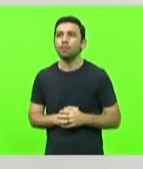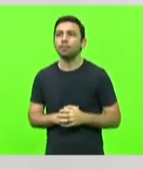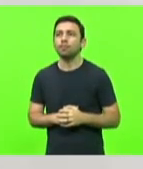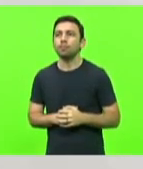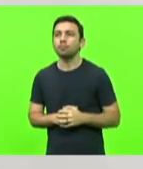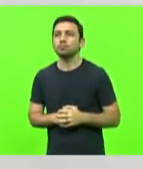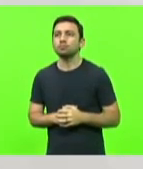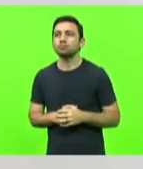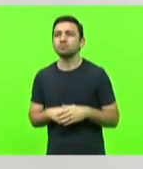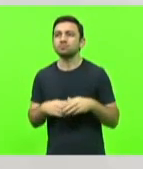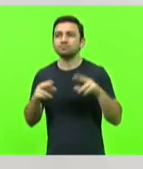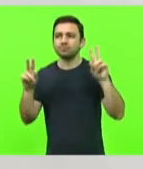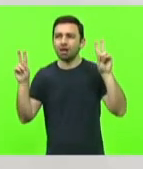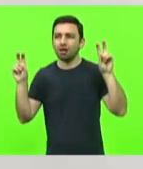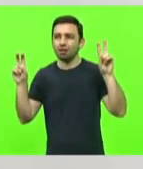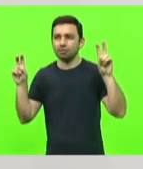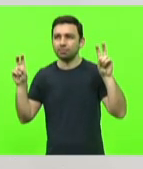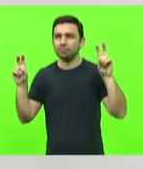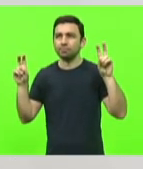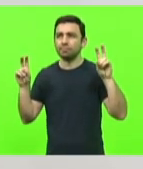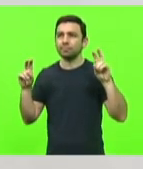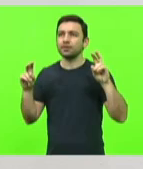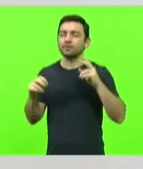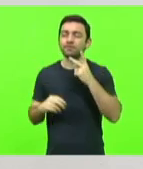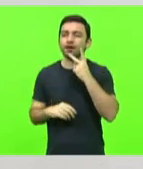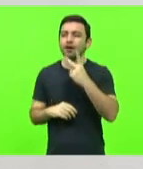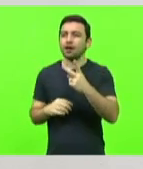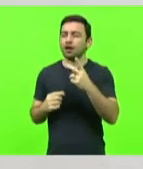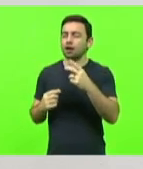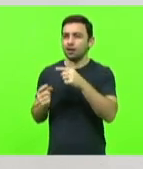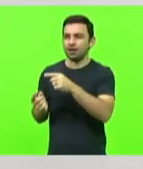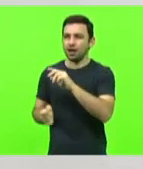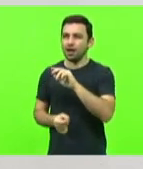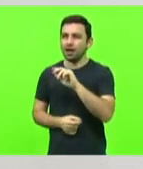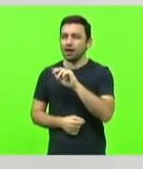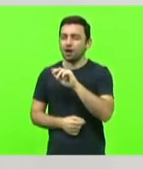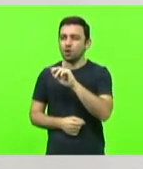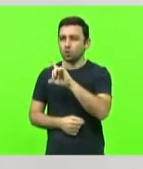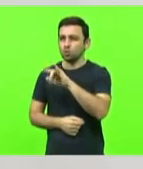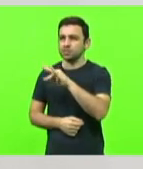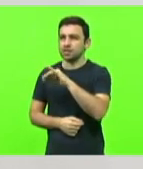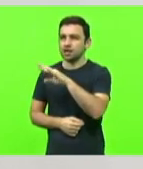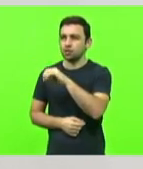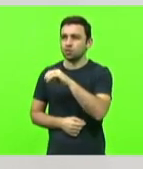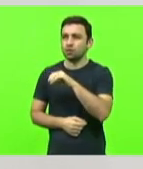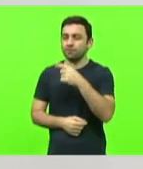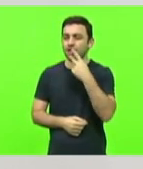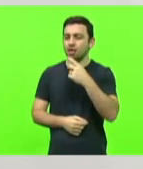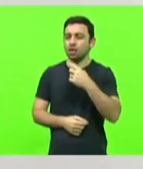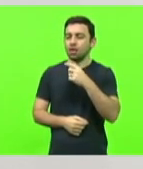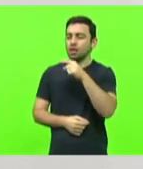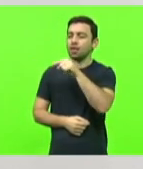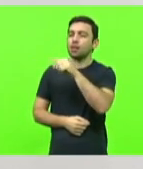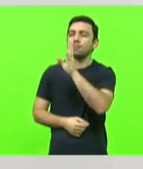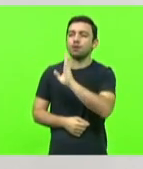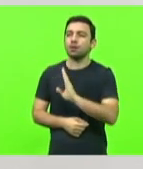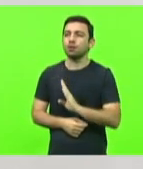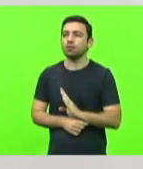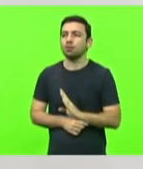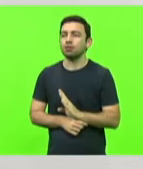abrindo aspas aqui, dizendo para Luciano Hang, que o fato dele ser brasileiro não dá o direito